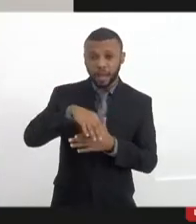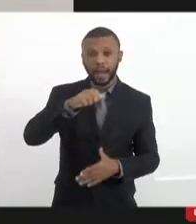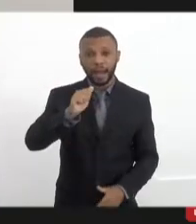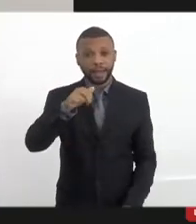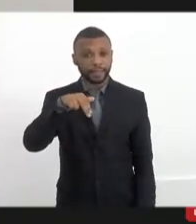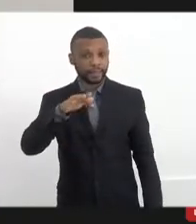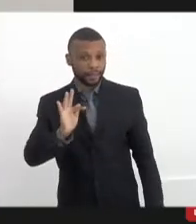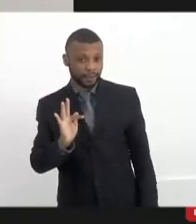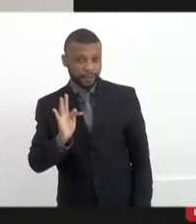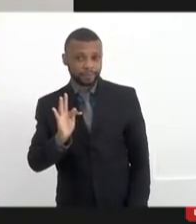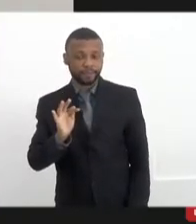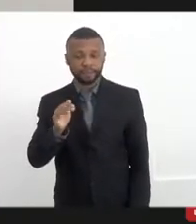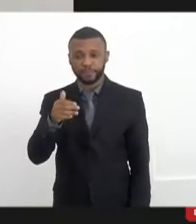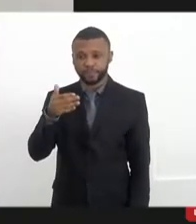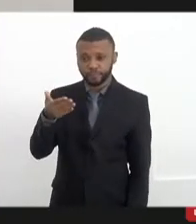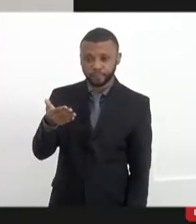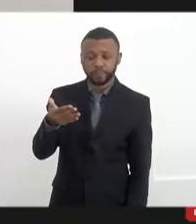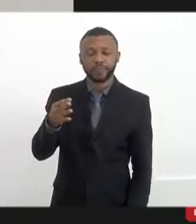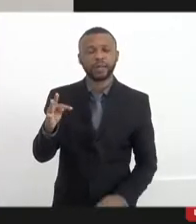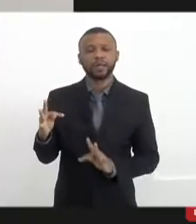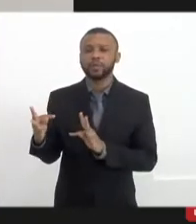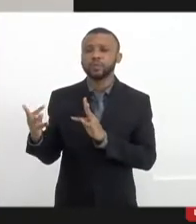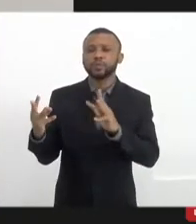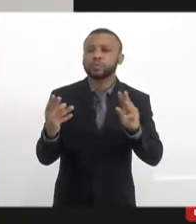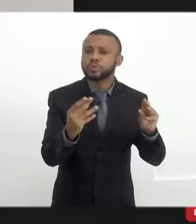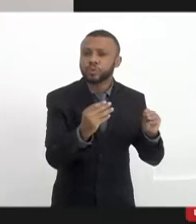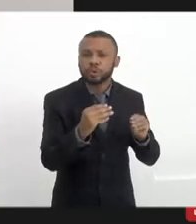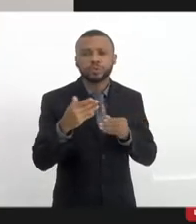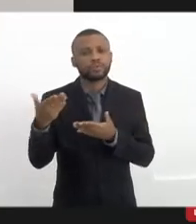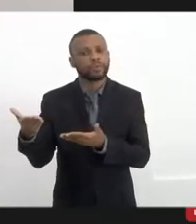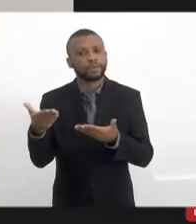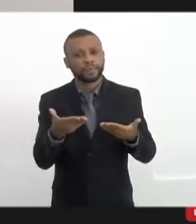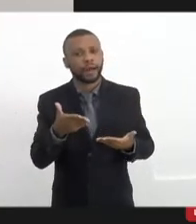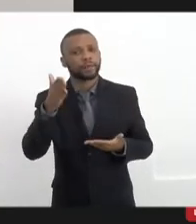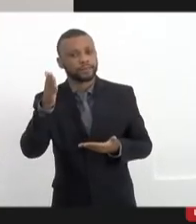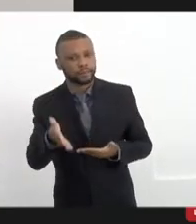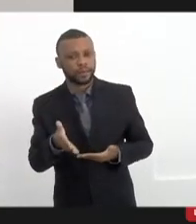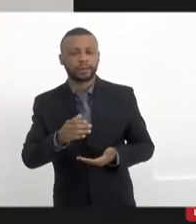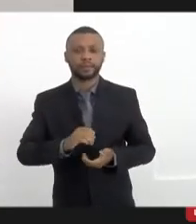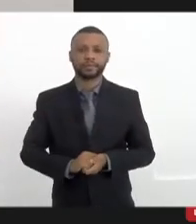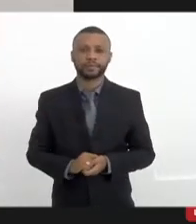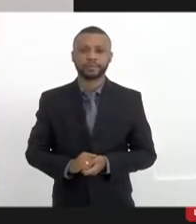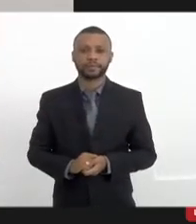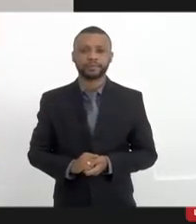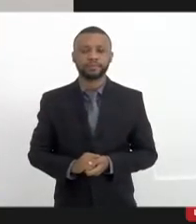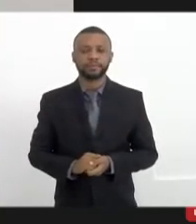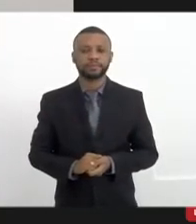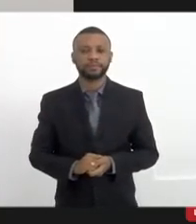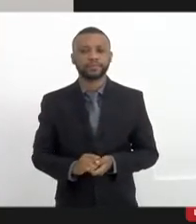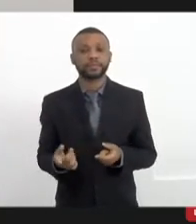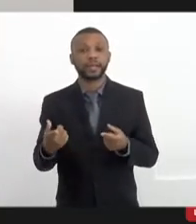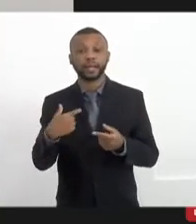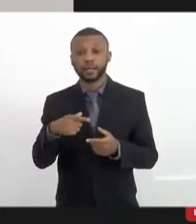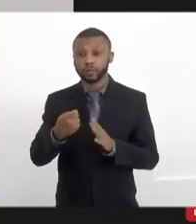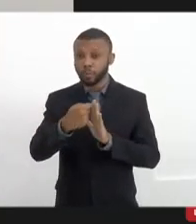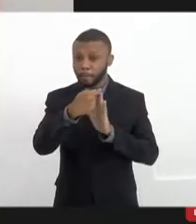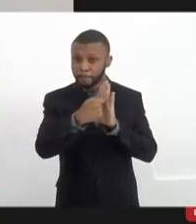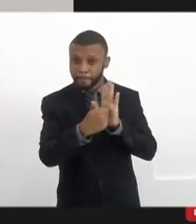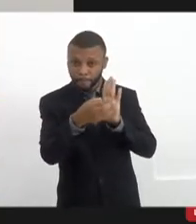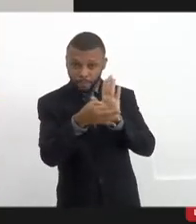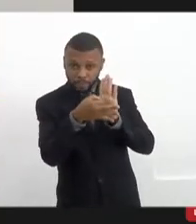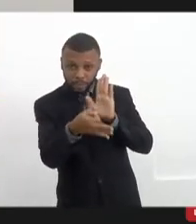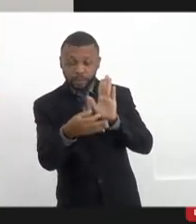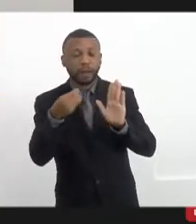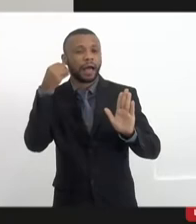Favelas. Já todos convidados, por favor. E no meu texto, que eu estou falando da